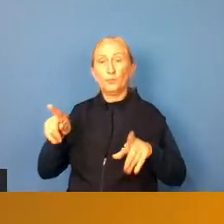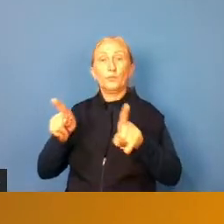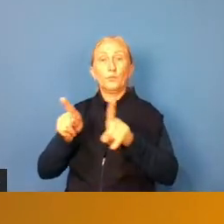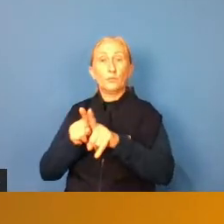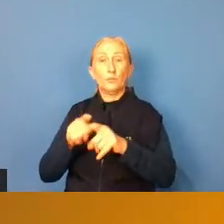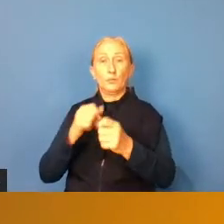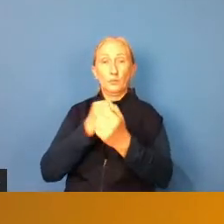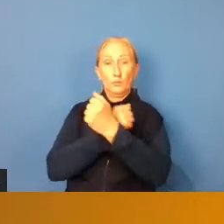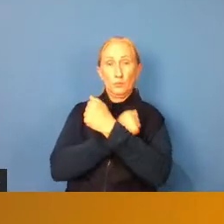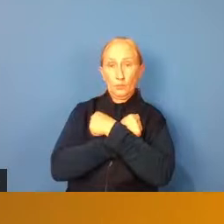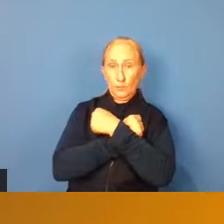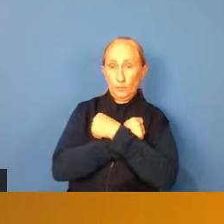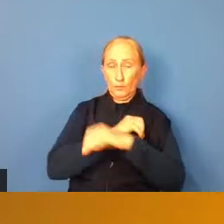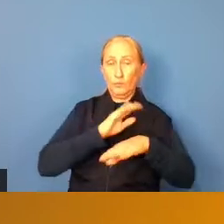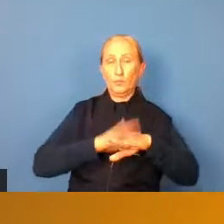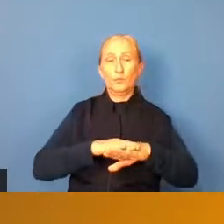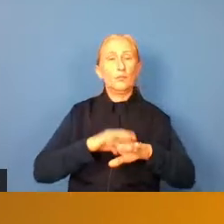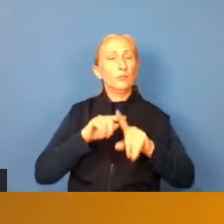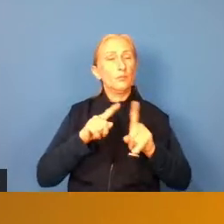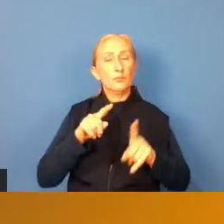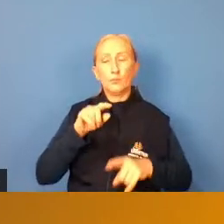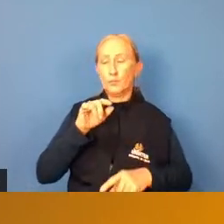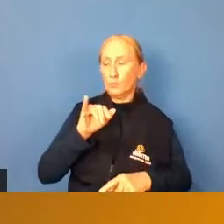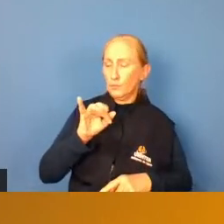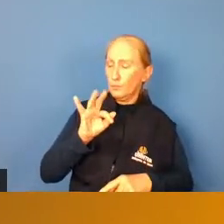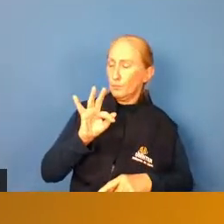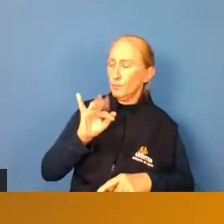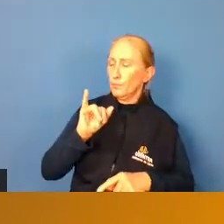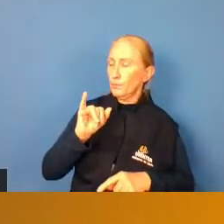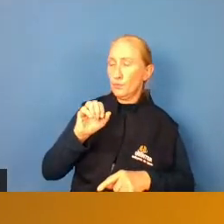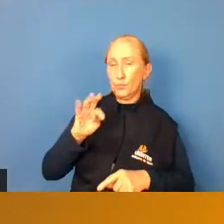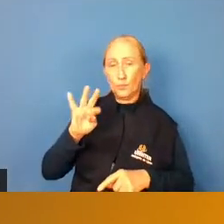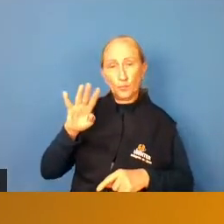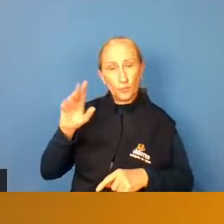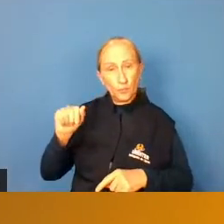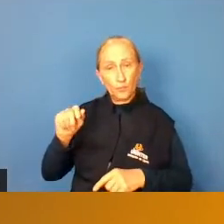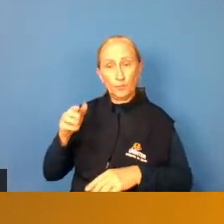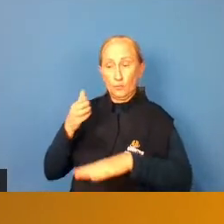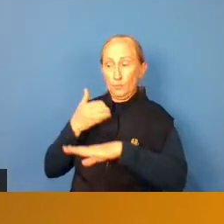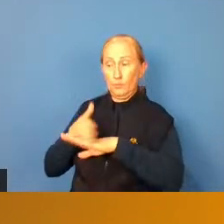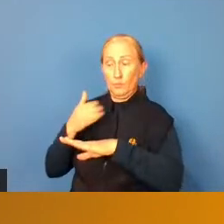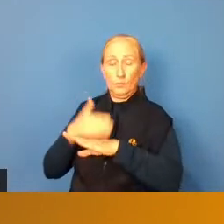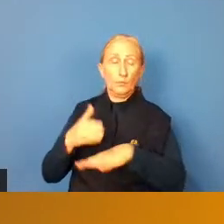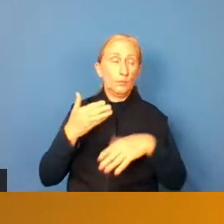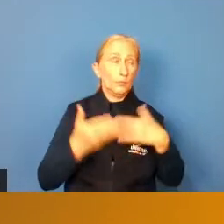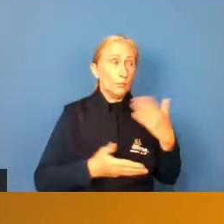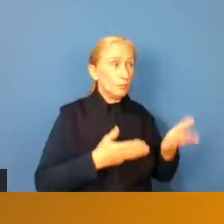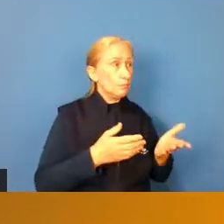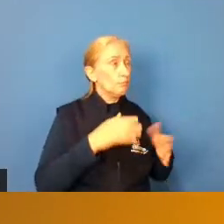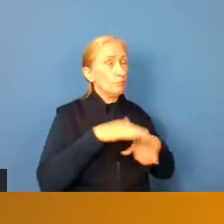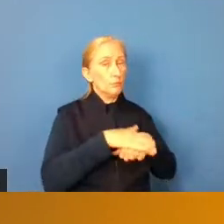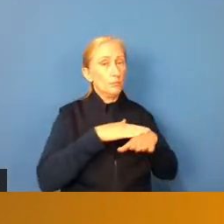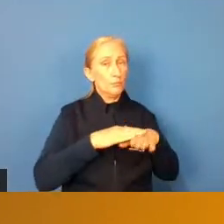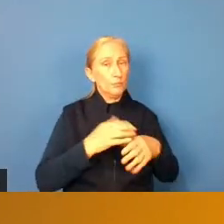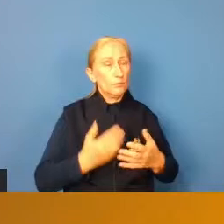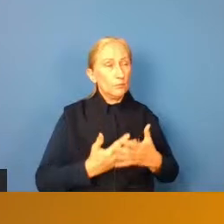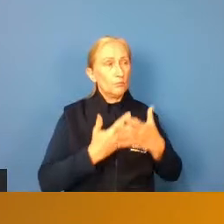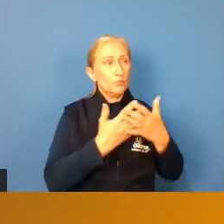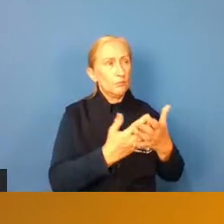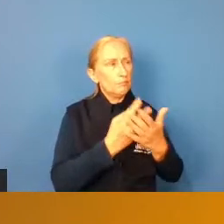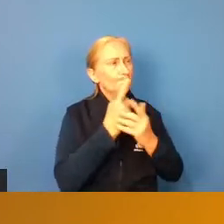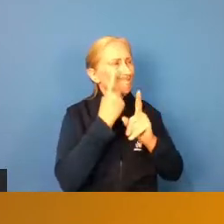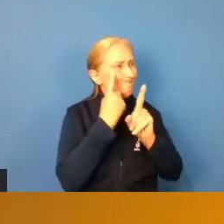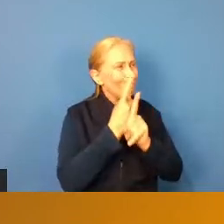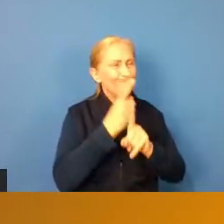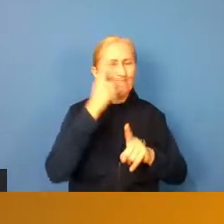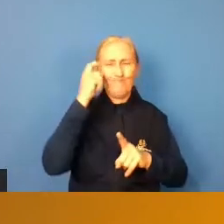na parte de fisiologia ali né essa parte mais prática eu confesso que foi bem difícil de achar